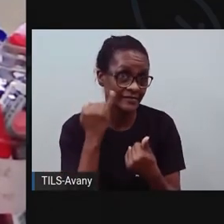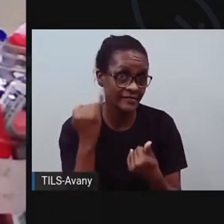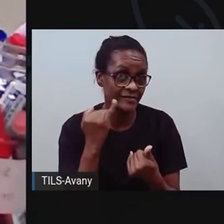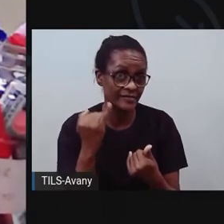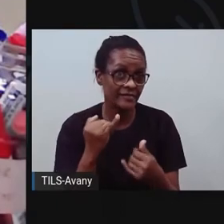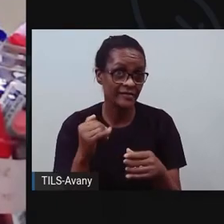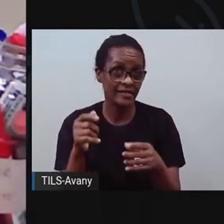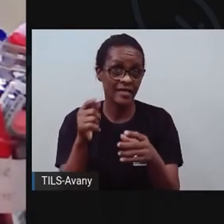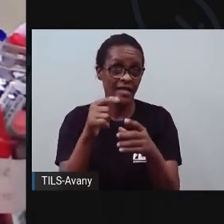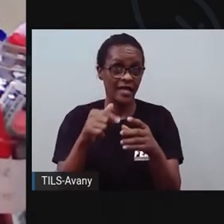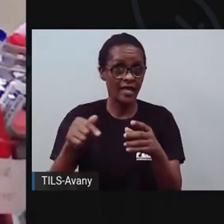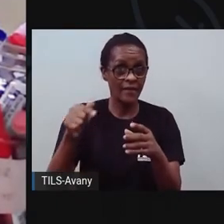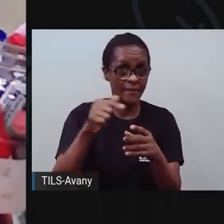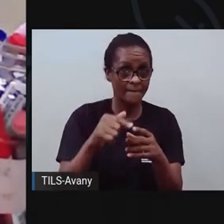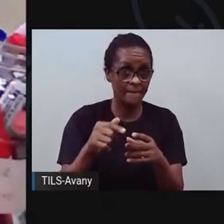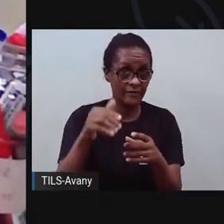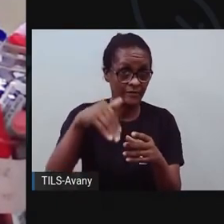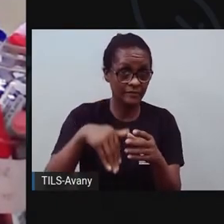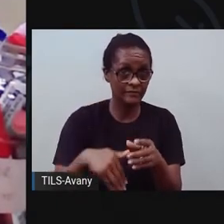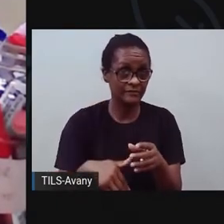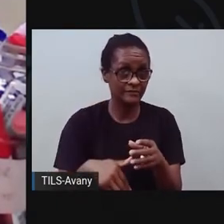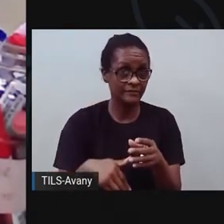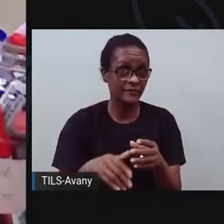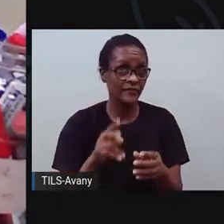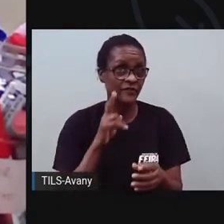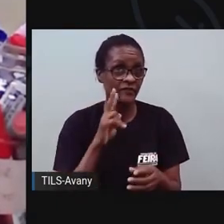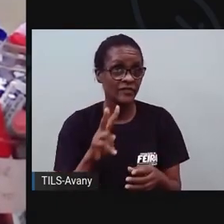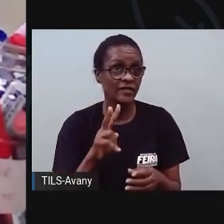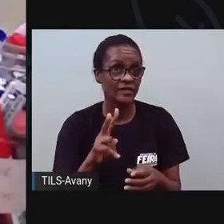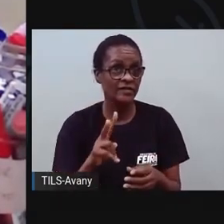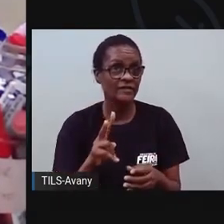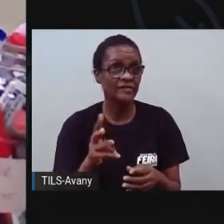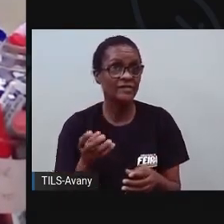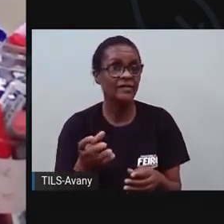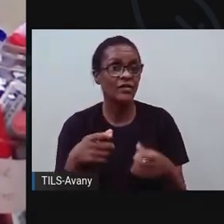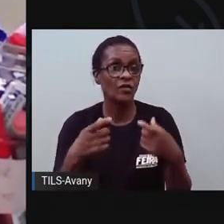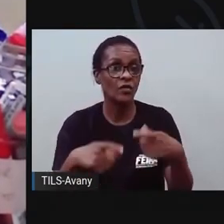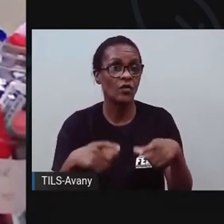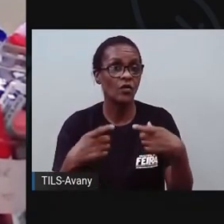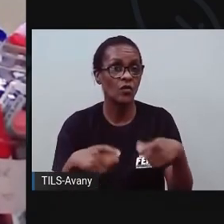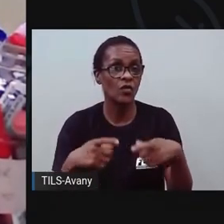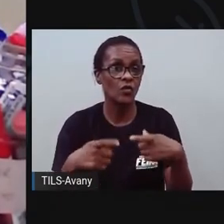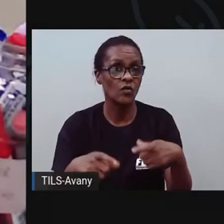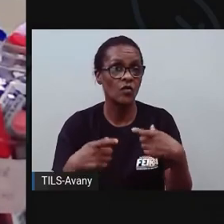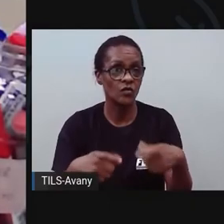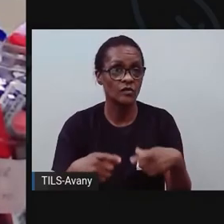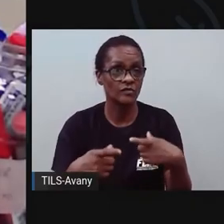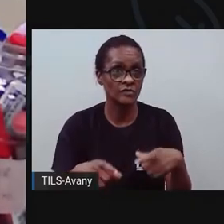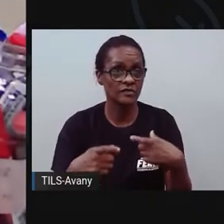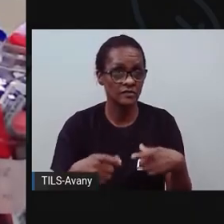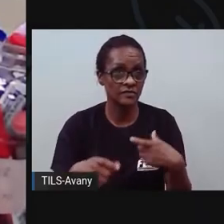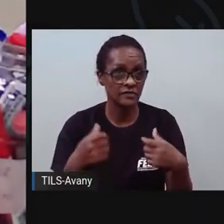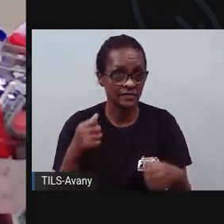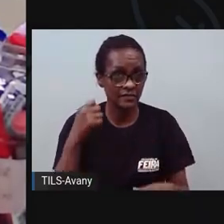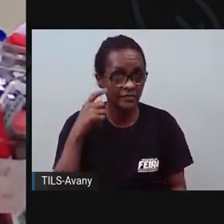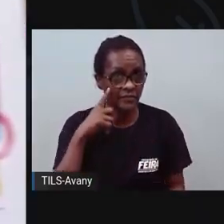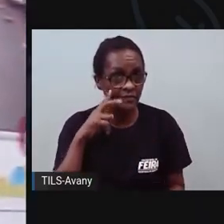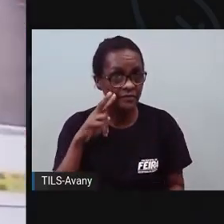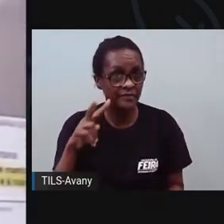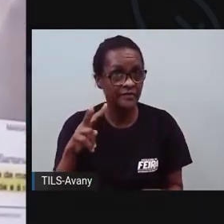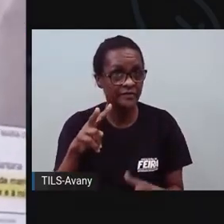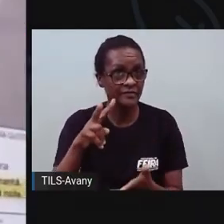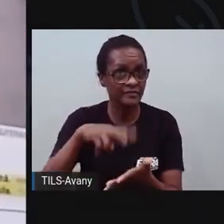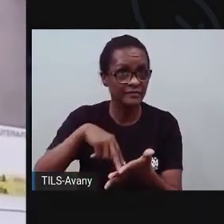você tem que ir. Essa notícia aqui vai estar onde, ó? Na página, não se dá para vocês verem aí, página